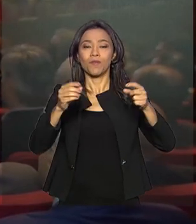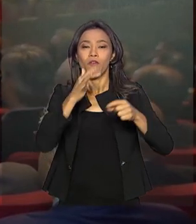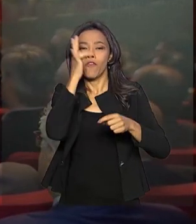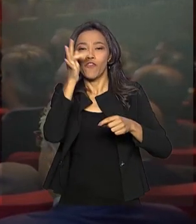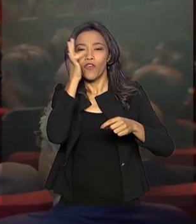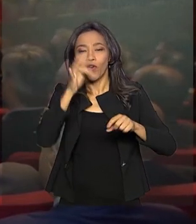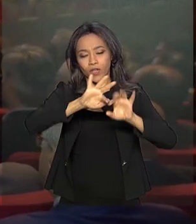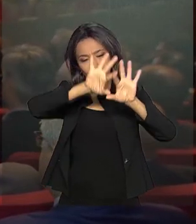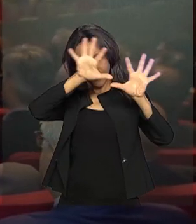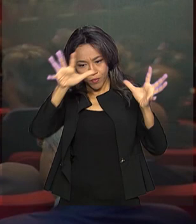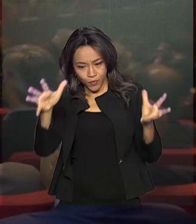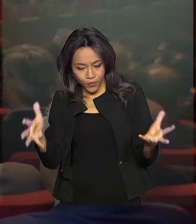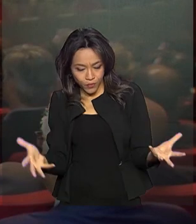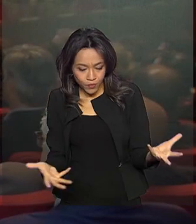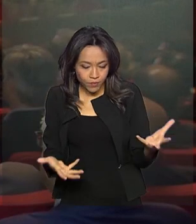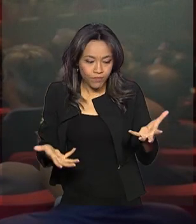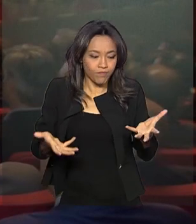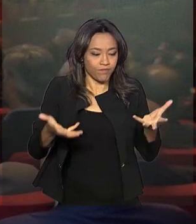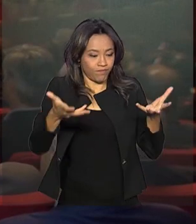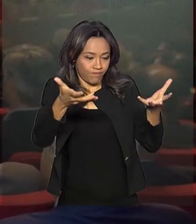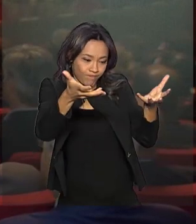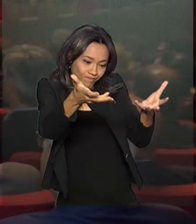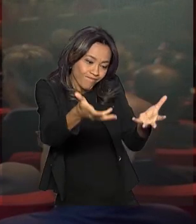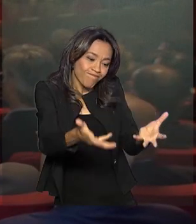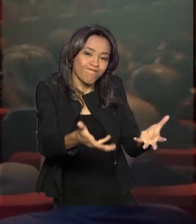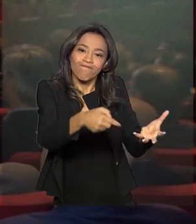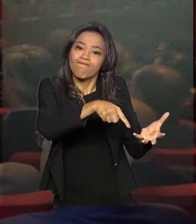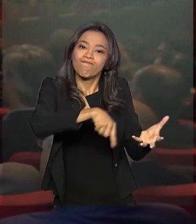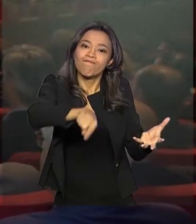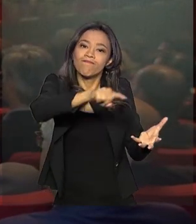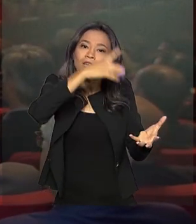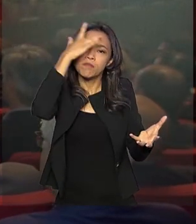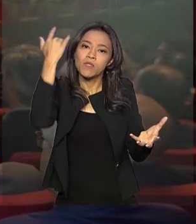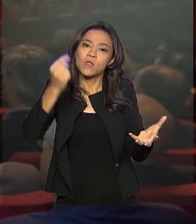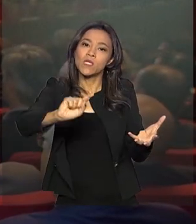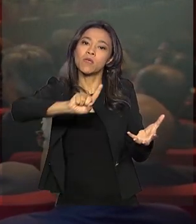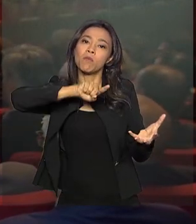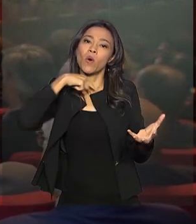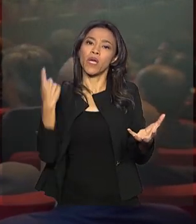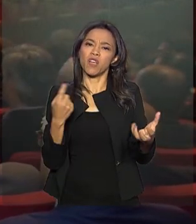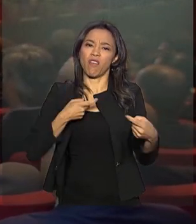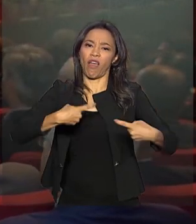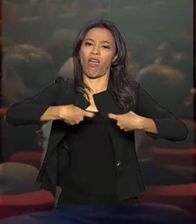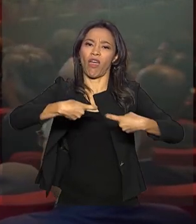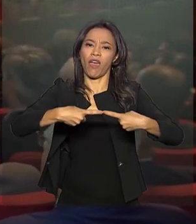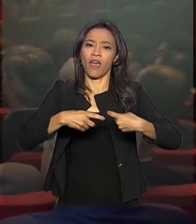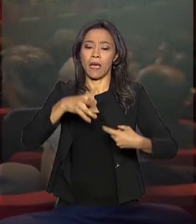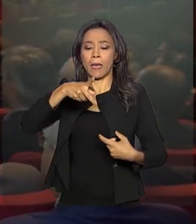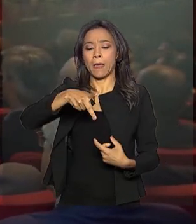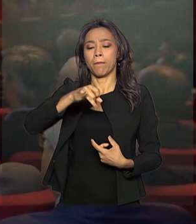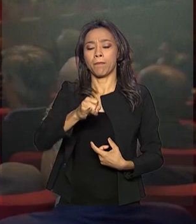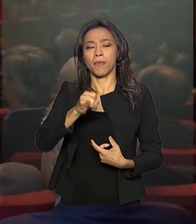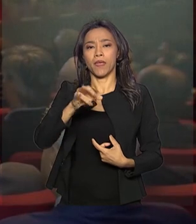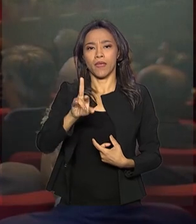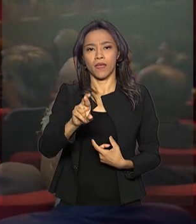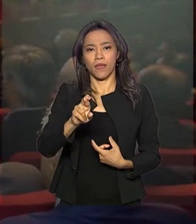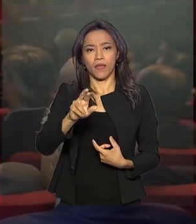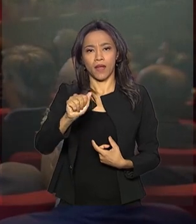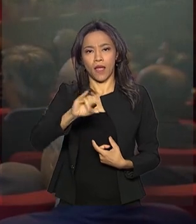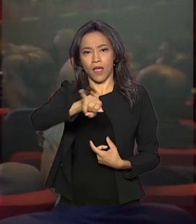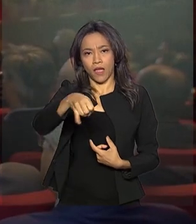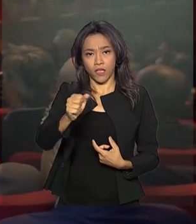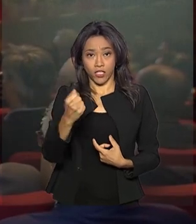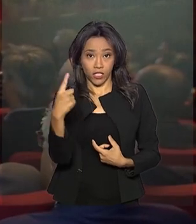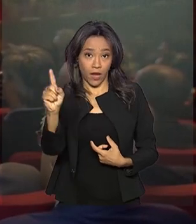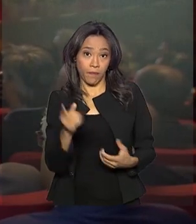em homenagem aos heróis da Batalha de Pirajá, que aconteceu no local. Mais tarde, às 5